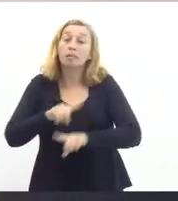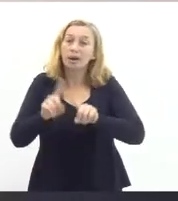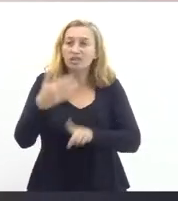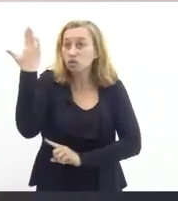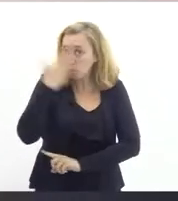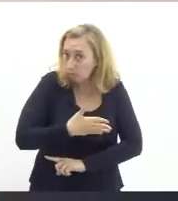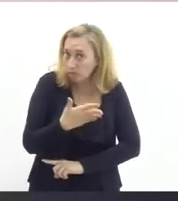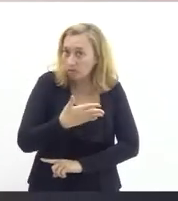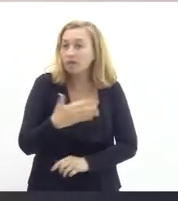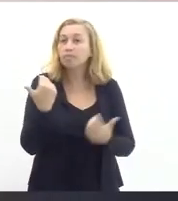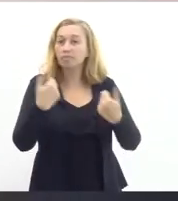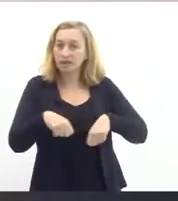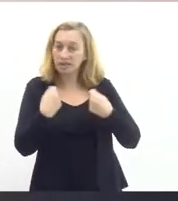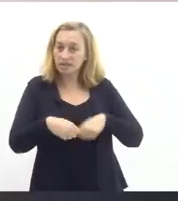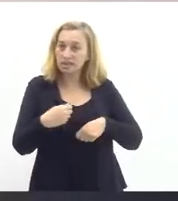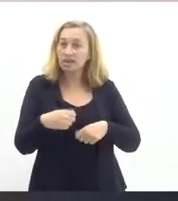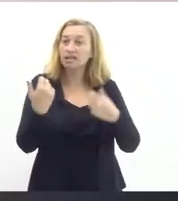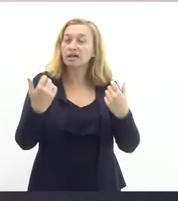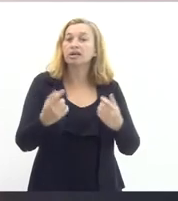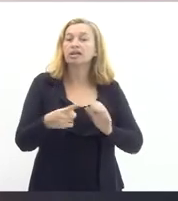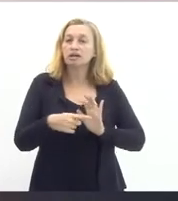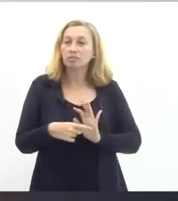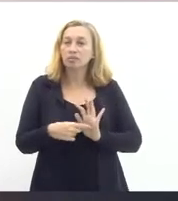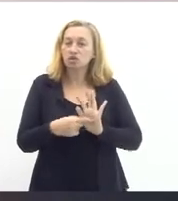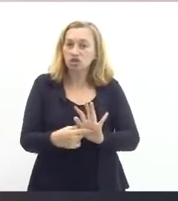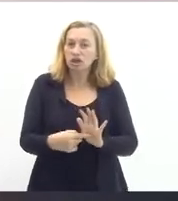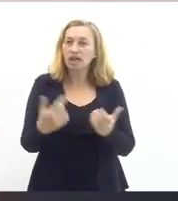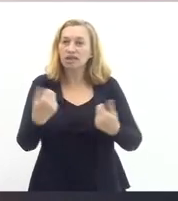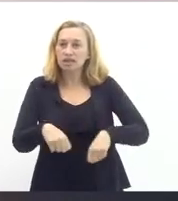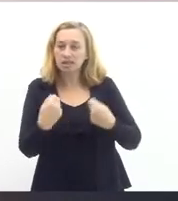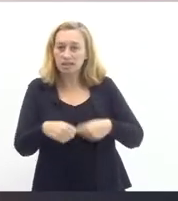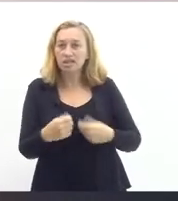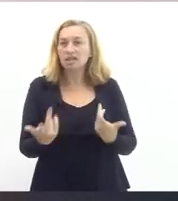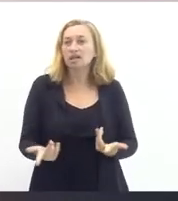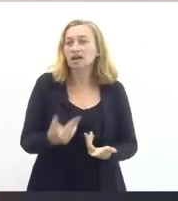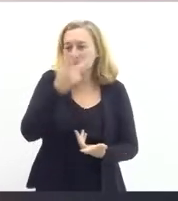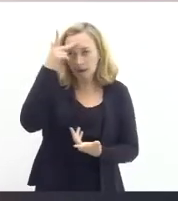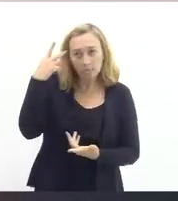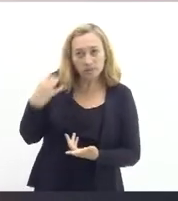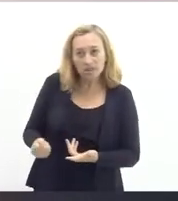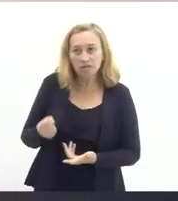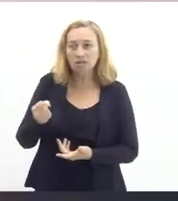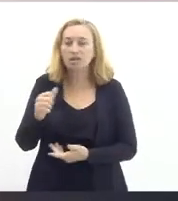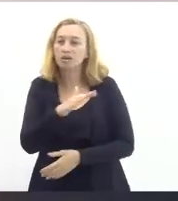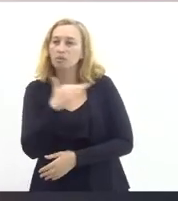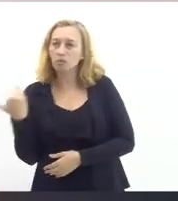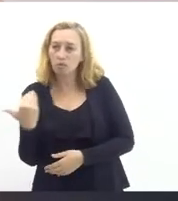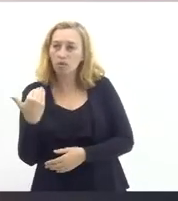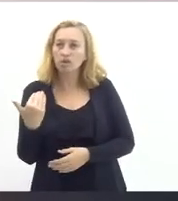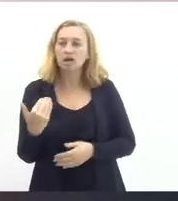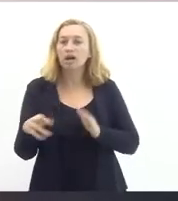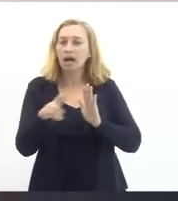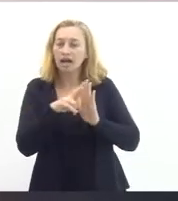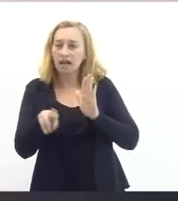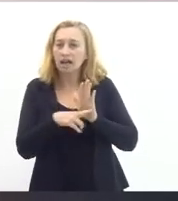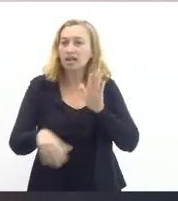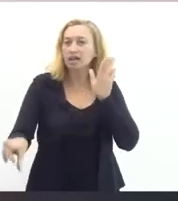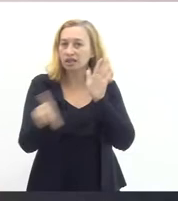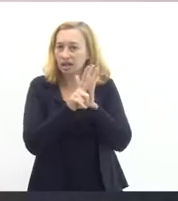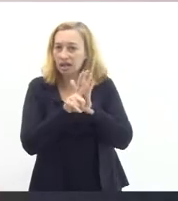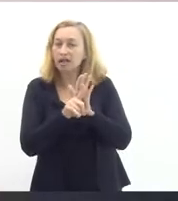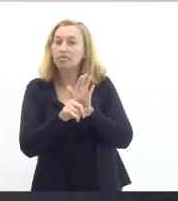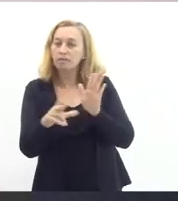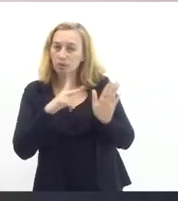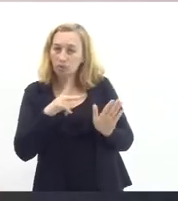situação de vacância por aposentadoria, por falecimento, por exoneração. A própria legislação prevê este tipo de ressalva.